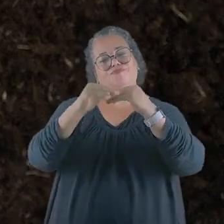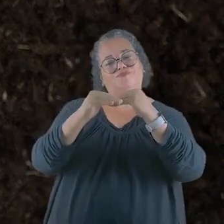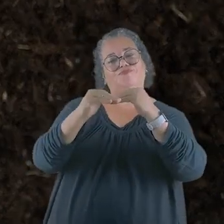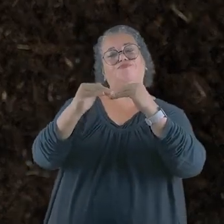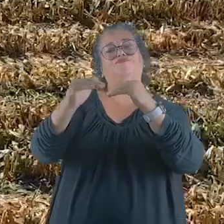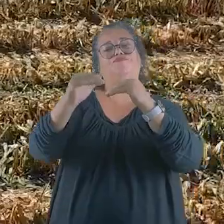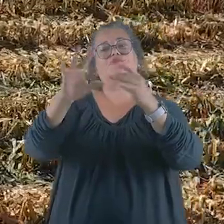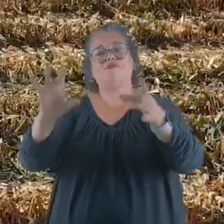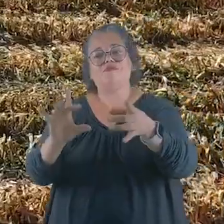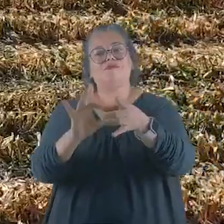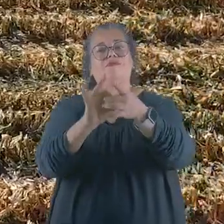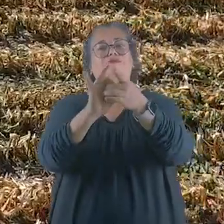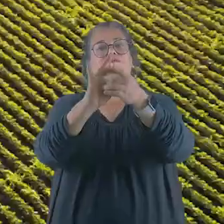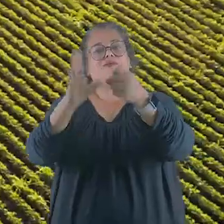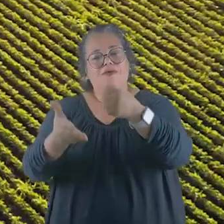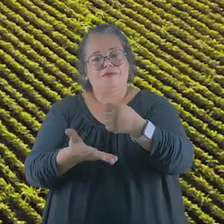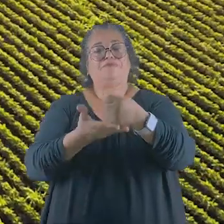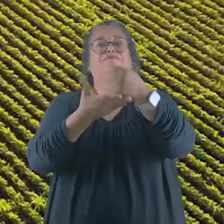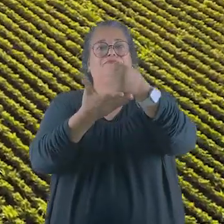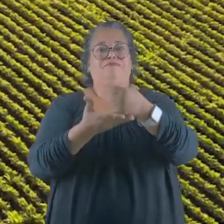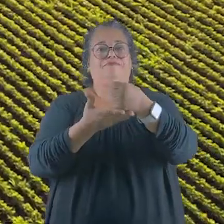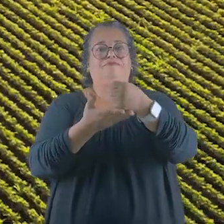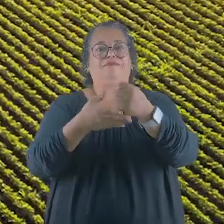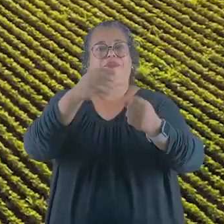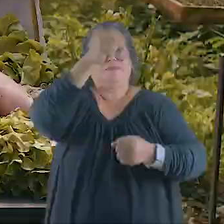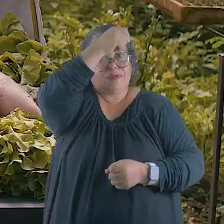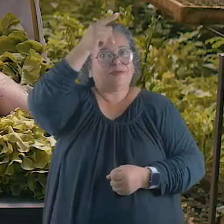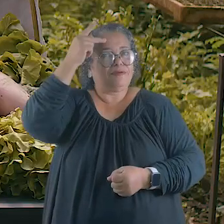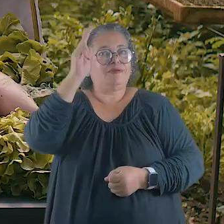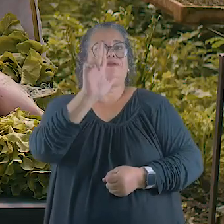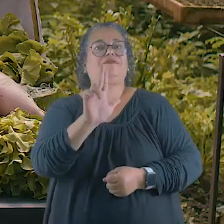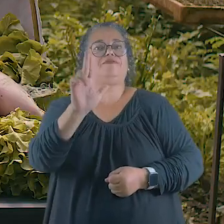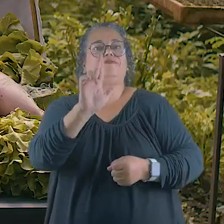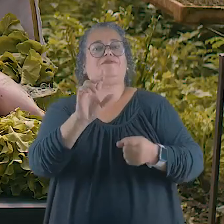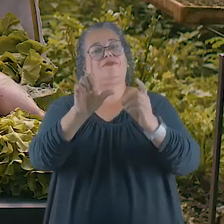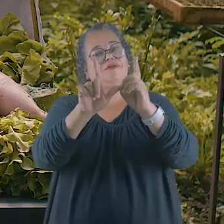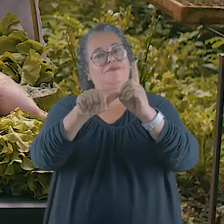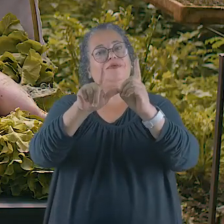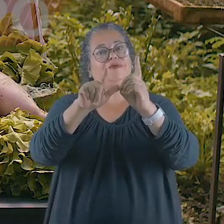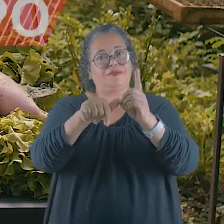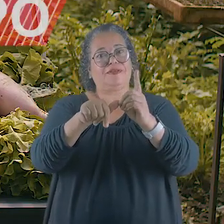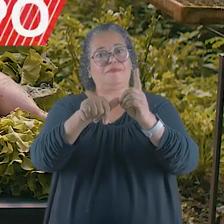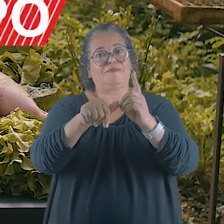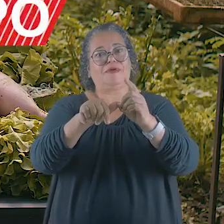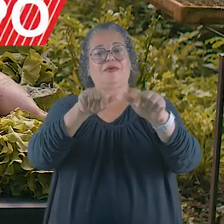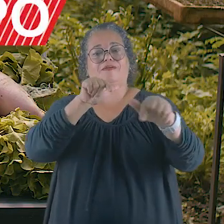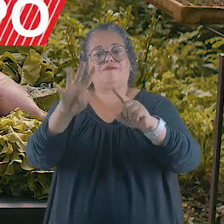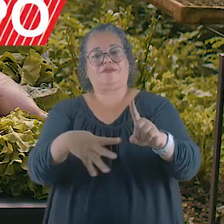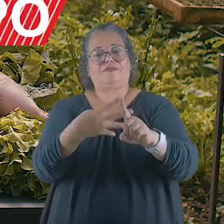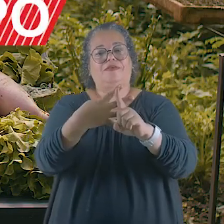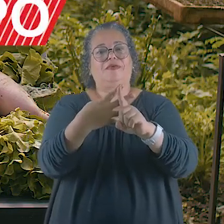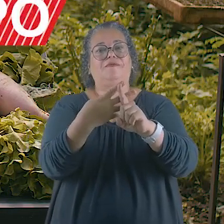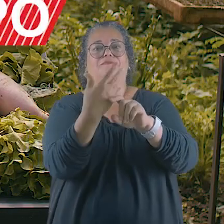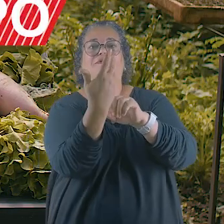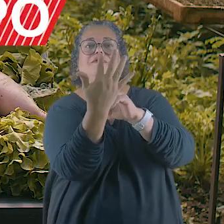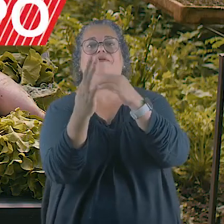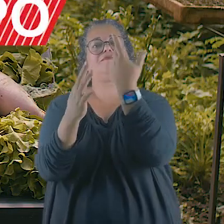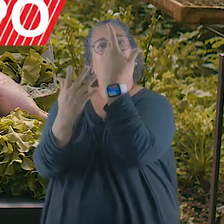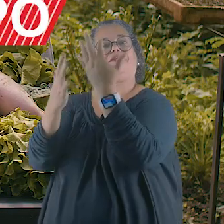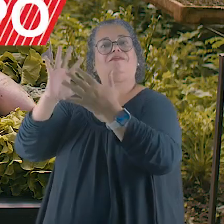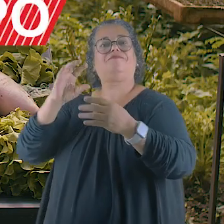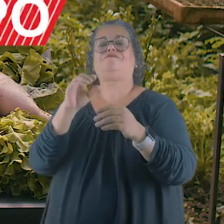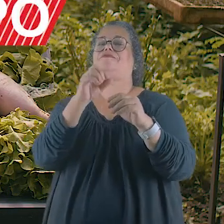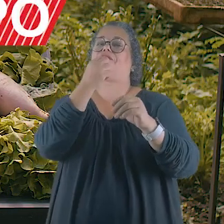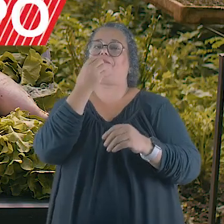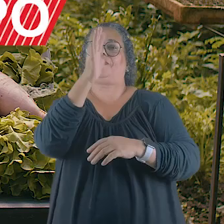equilibrada, unindo desenvolvimento e sustentabilidade. DMAI e Prefeitura de Uberlândia, fazer mais pela natureza,